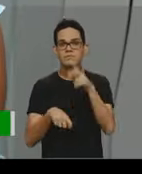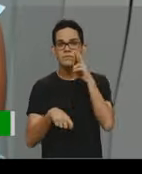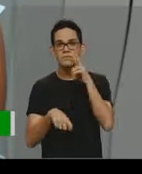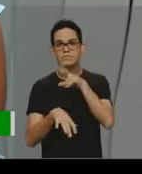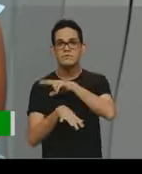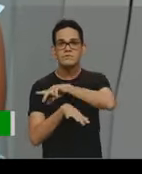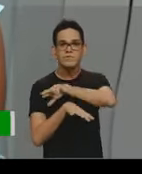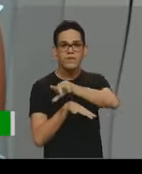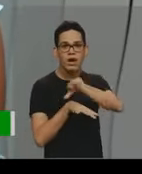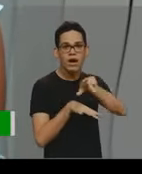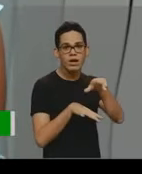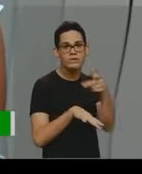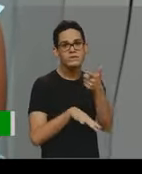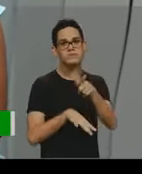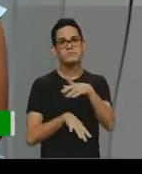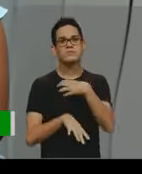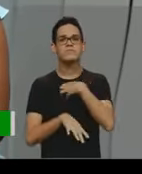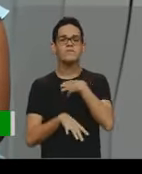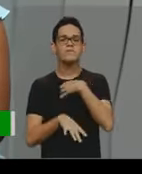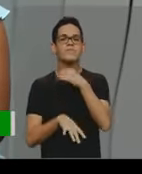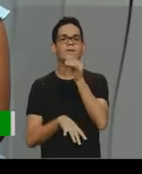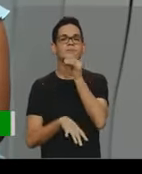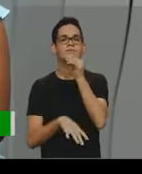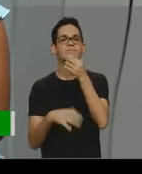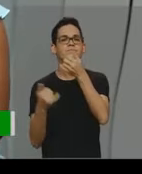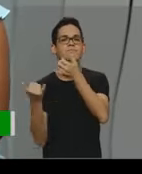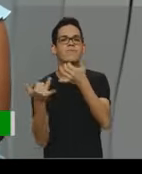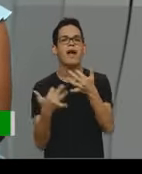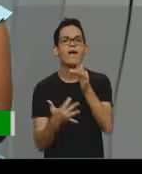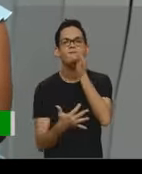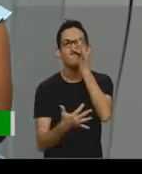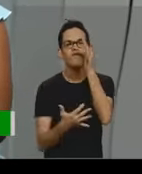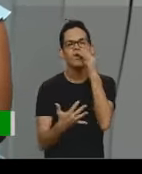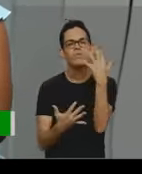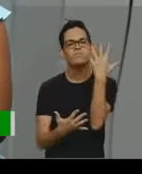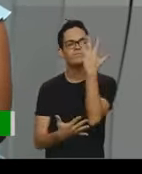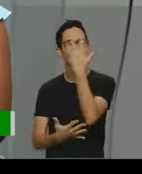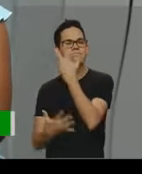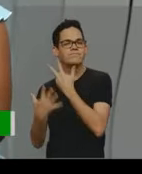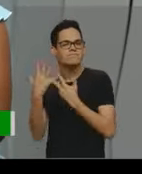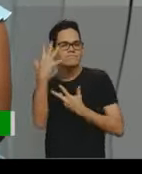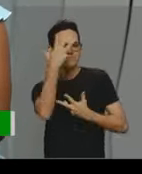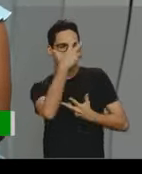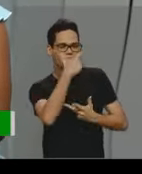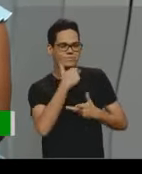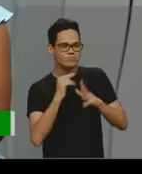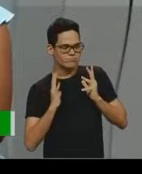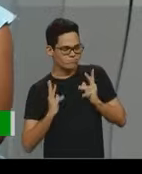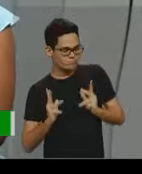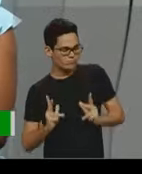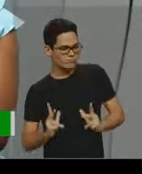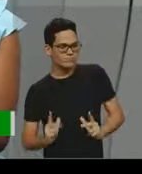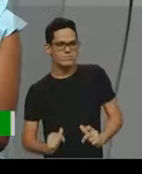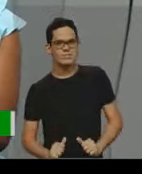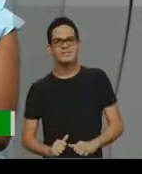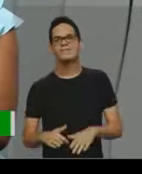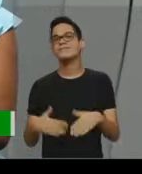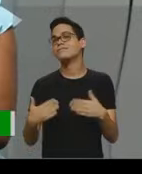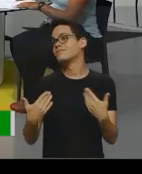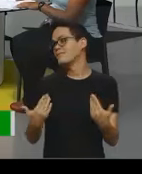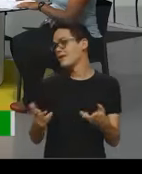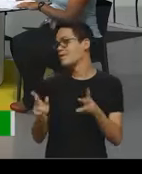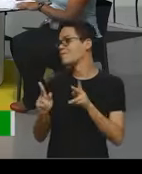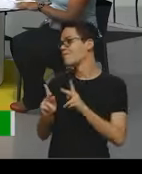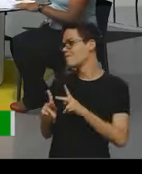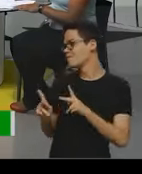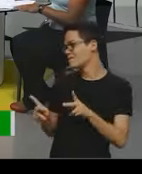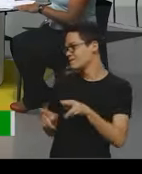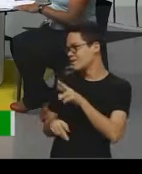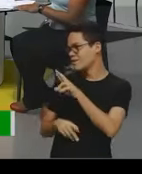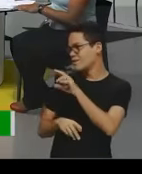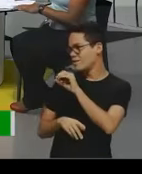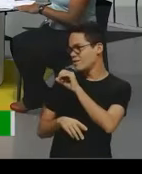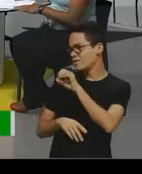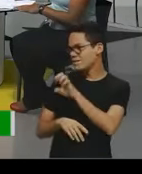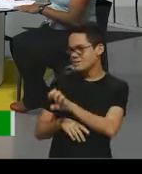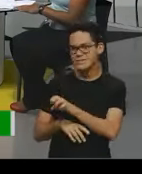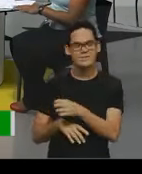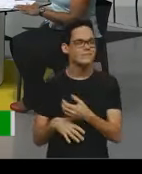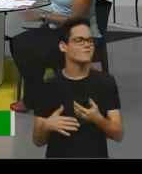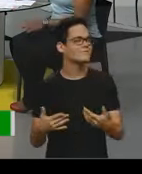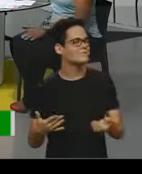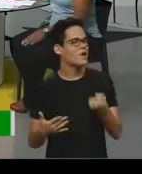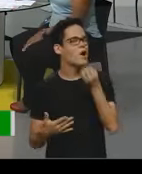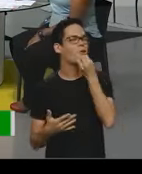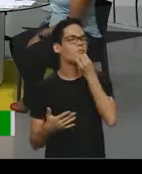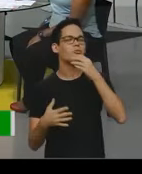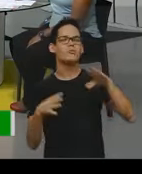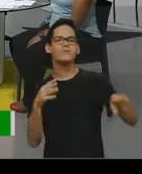utilizando desse sentido para falar da beleza, da pureza, né, professora Rosi? Isto, né, então, foi bom